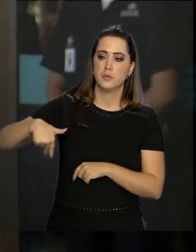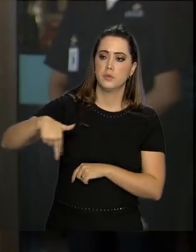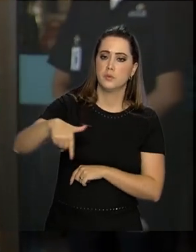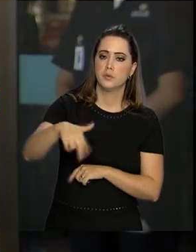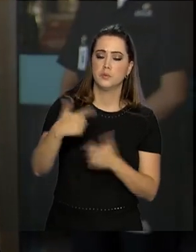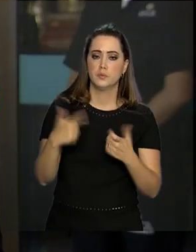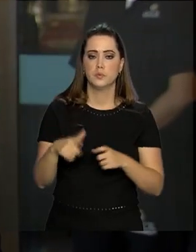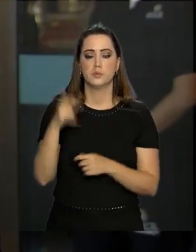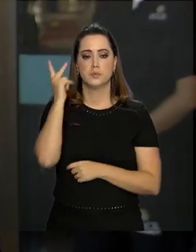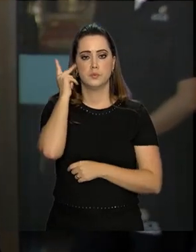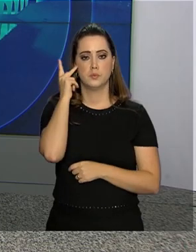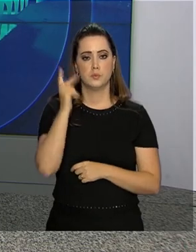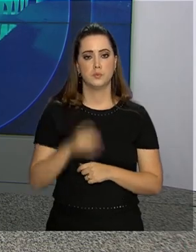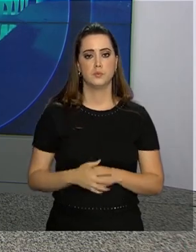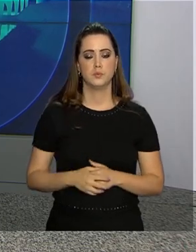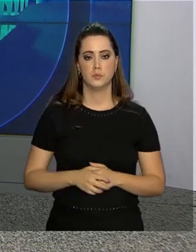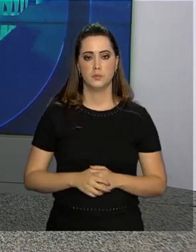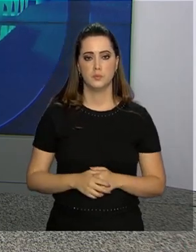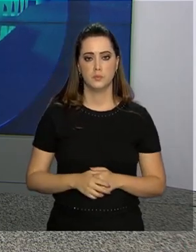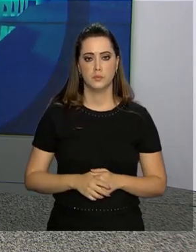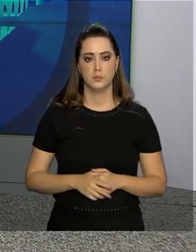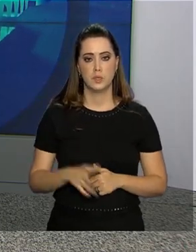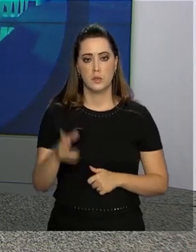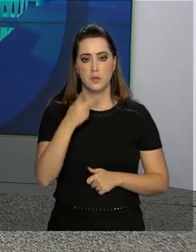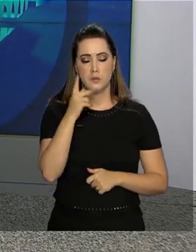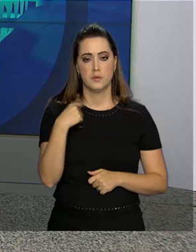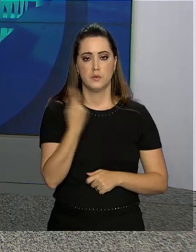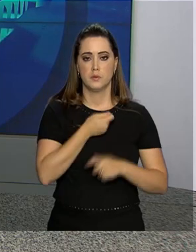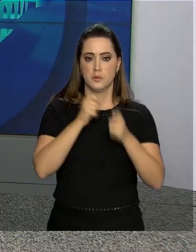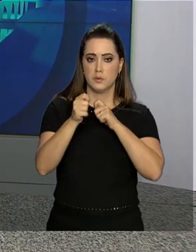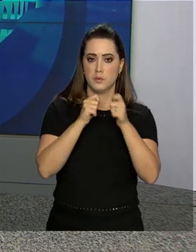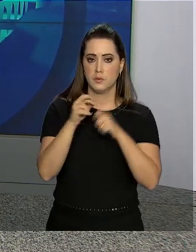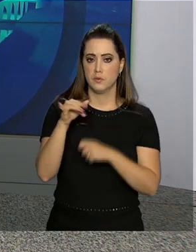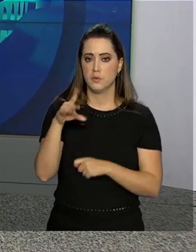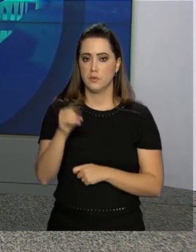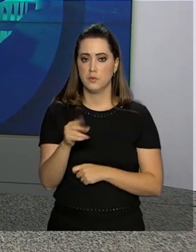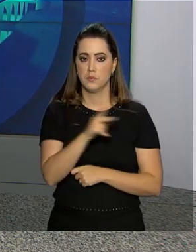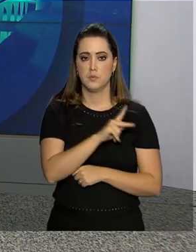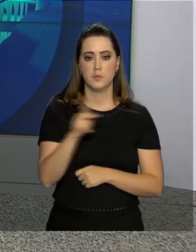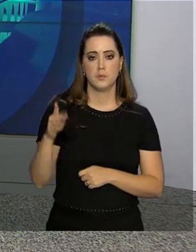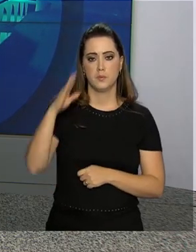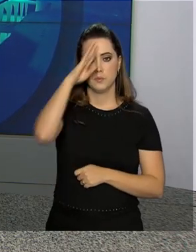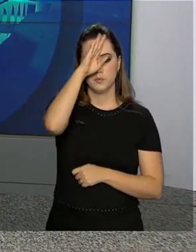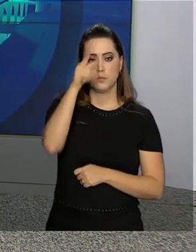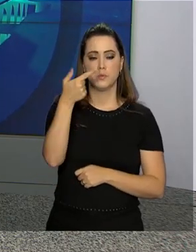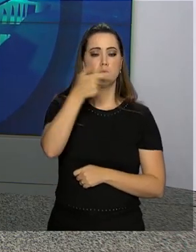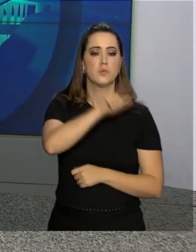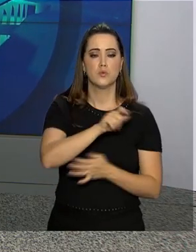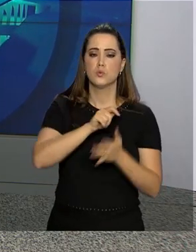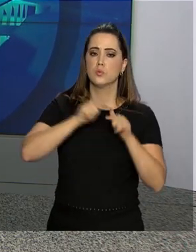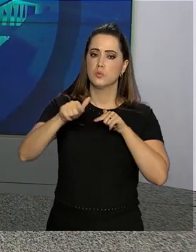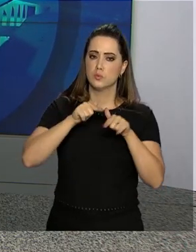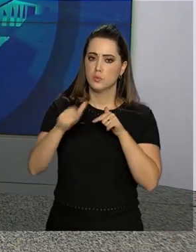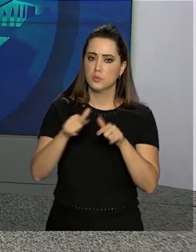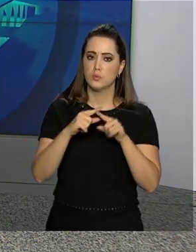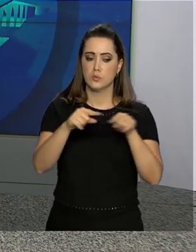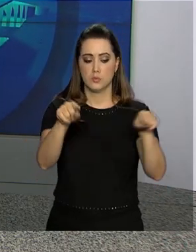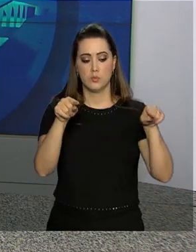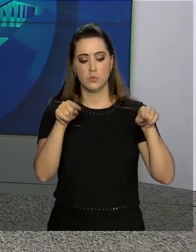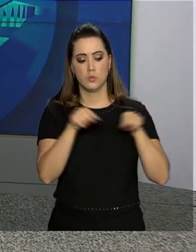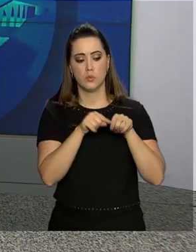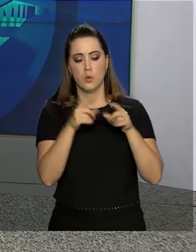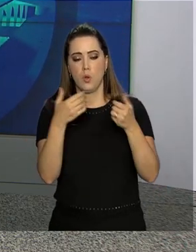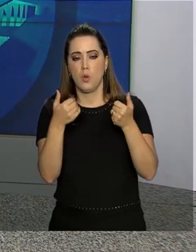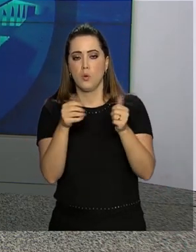São Paulo, Ricardo Ferraz. E como disse o nosso repórter Ricardo Ferraz, o presidente Jair Bolsonaro voltou a